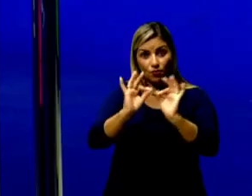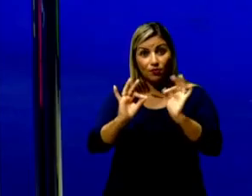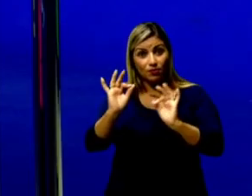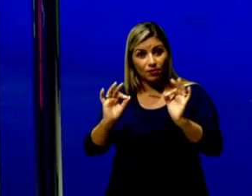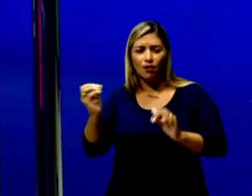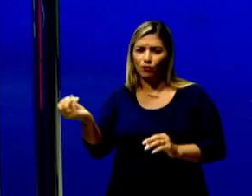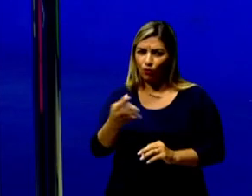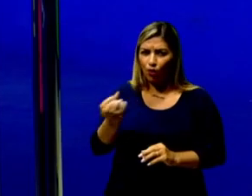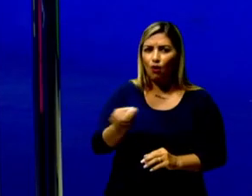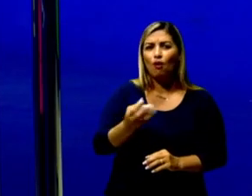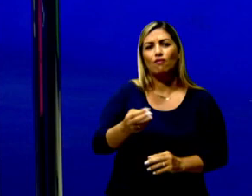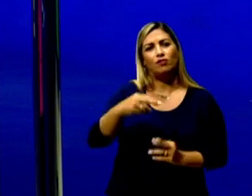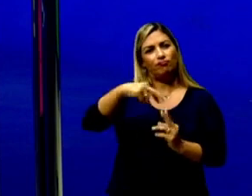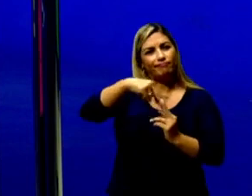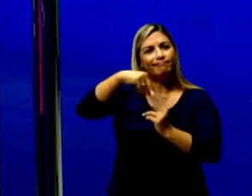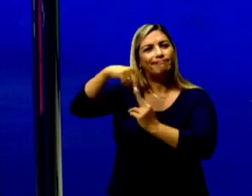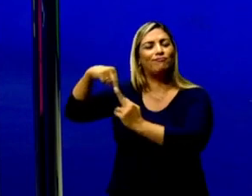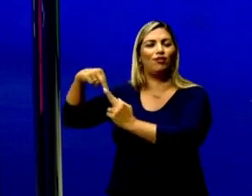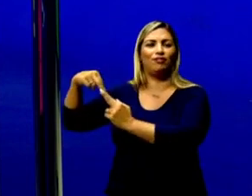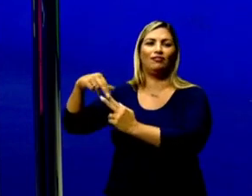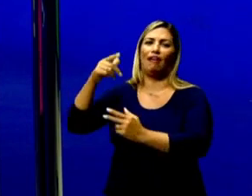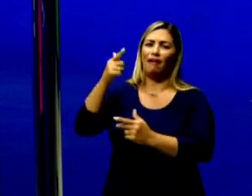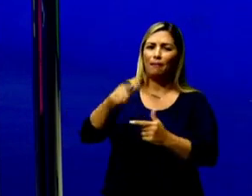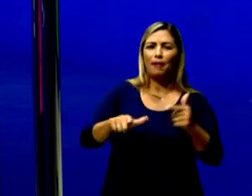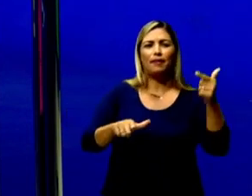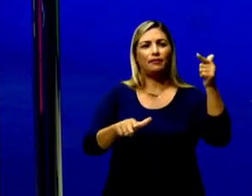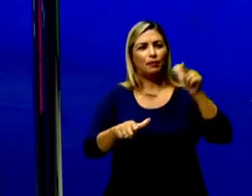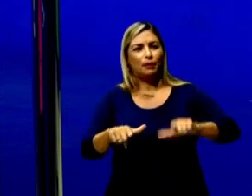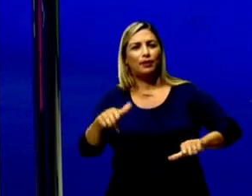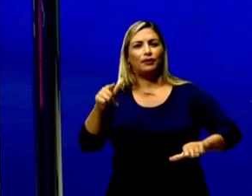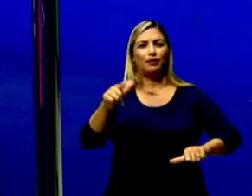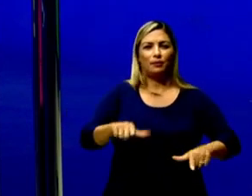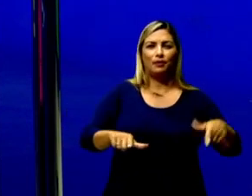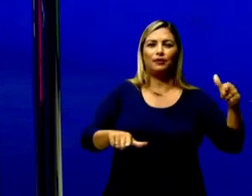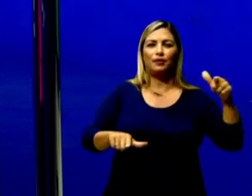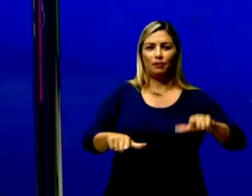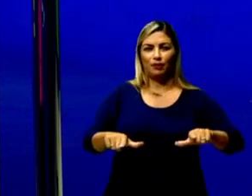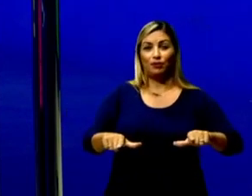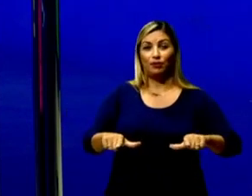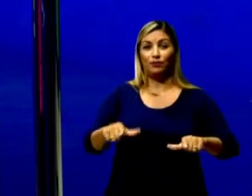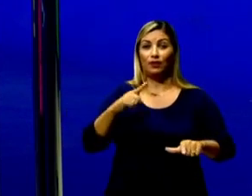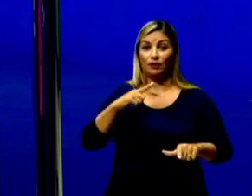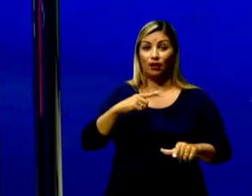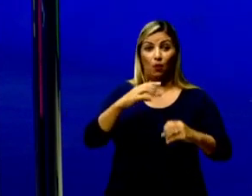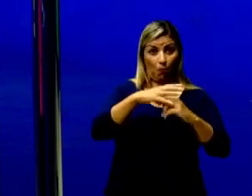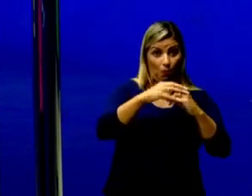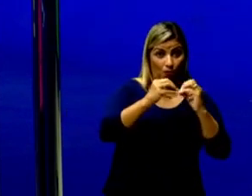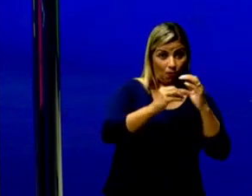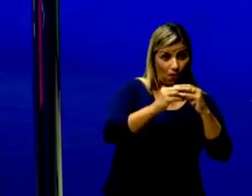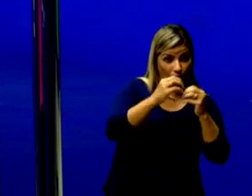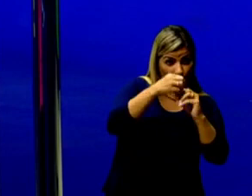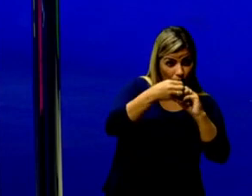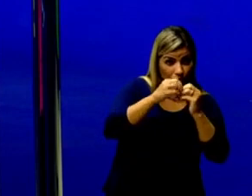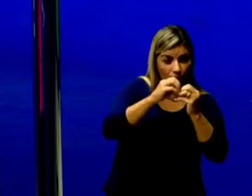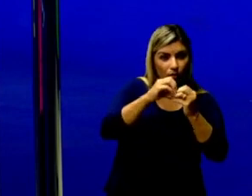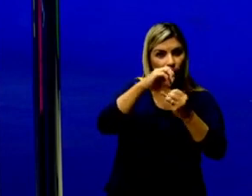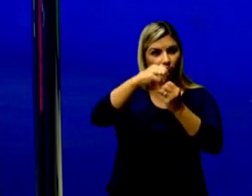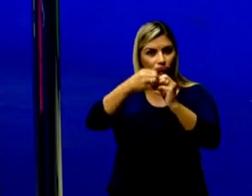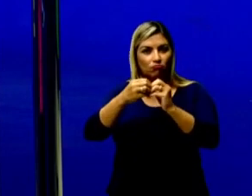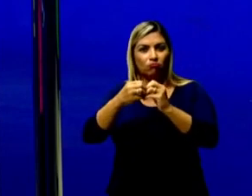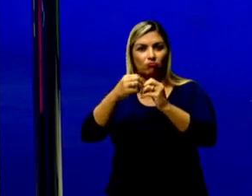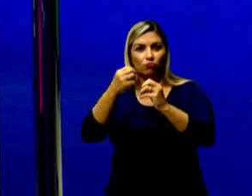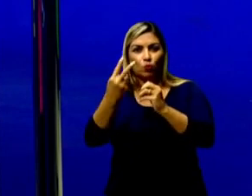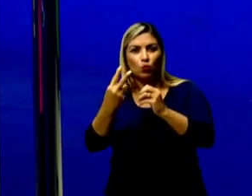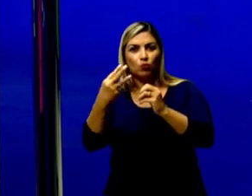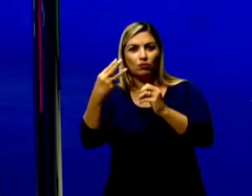de novas cadeias e isso vai se repetindo ciclicamente. Então, uma molécula produz duas, que depois vira